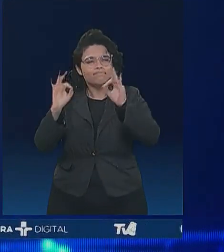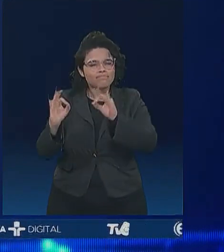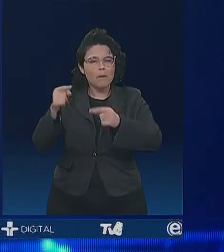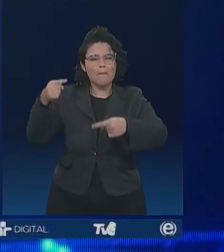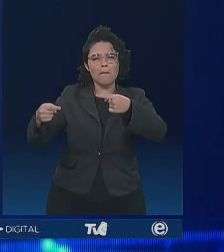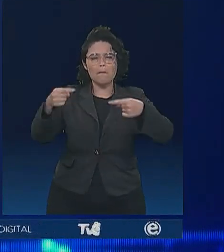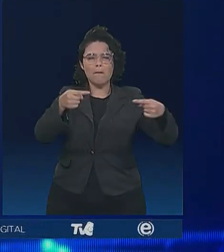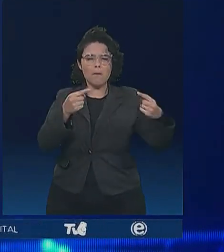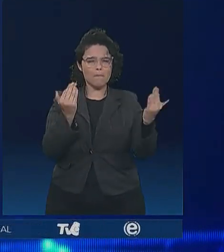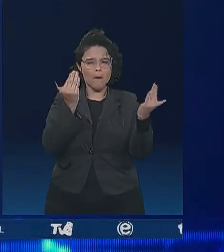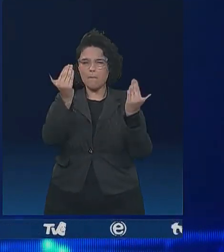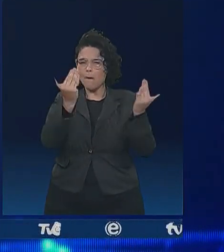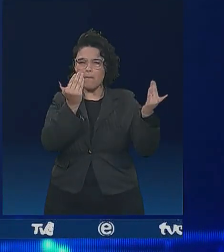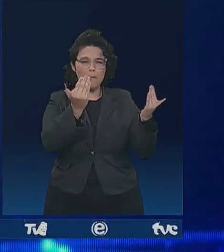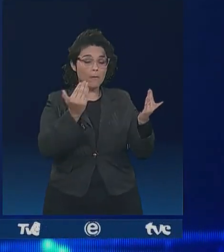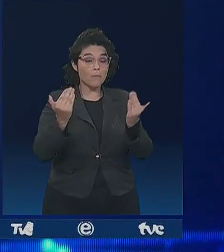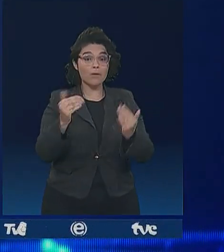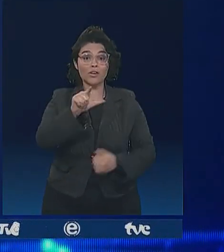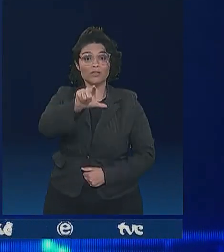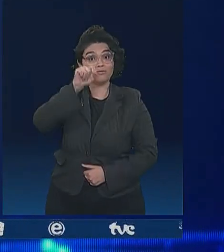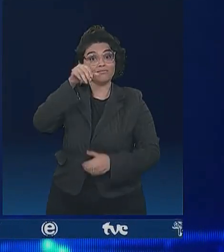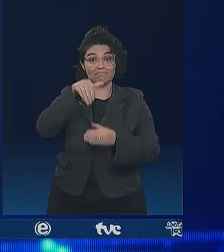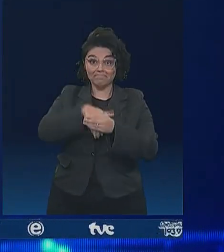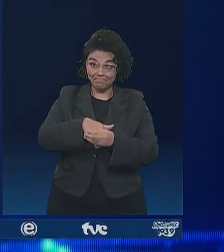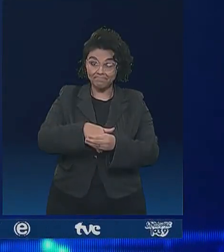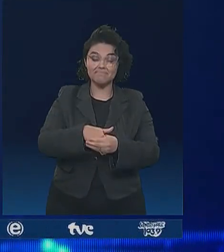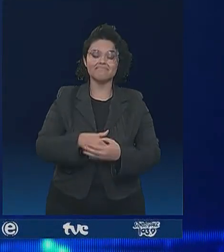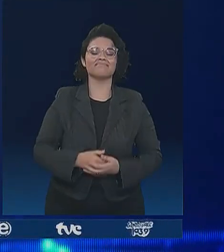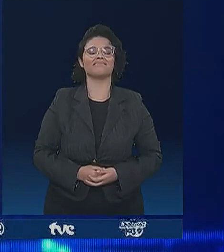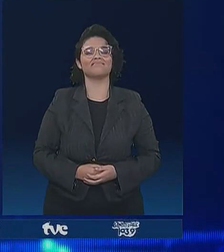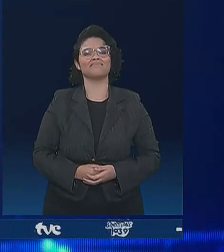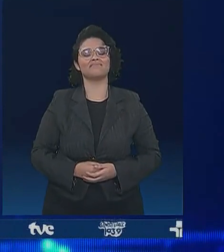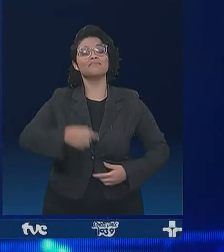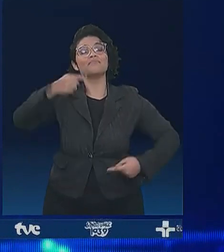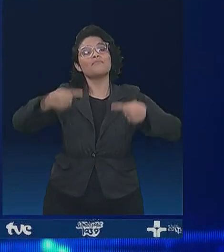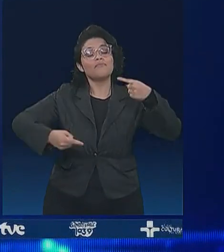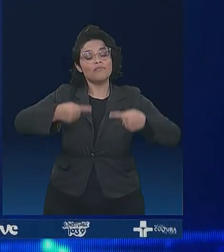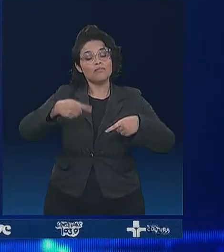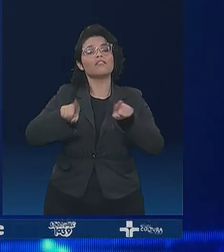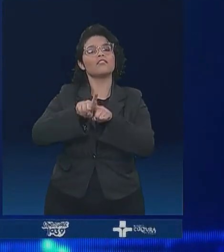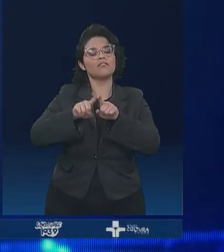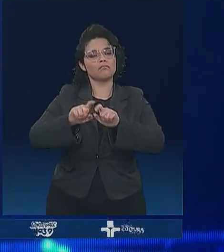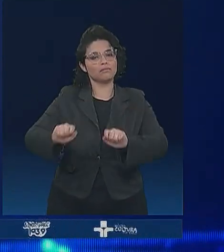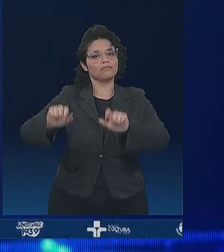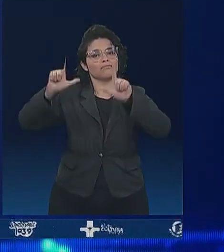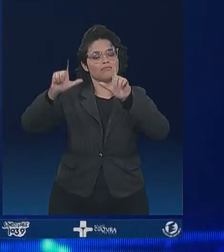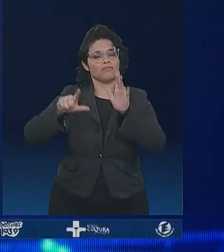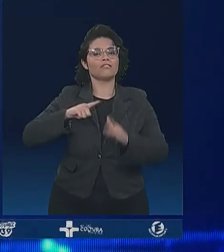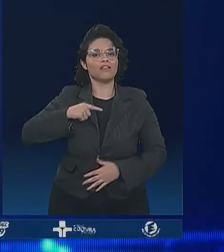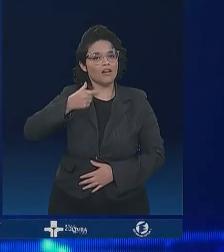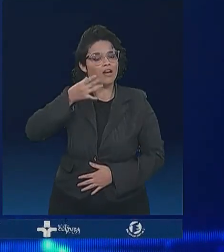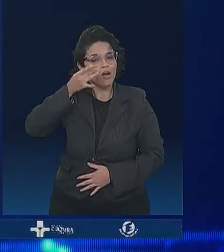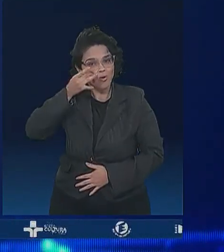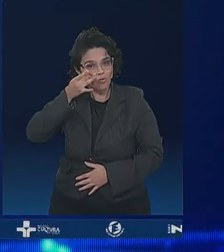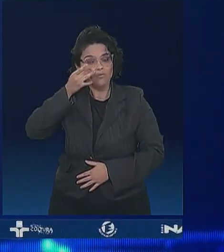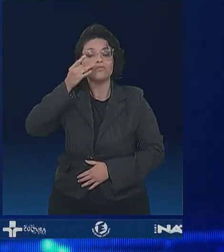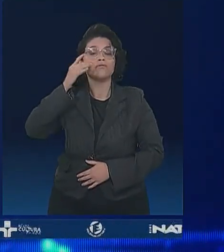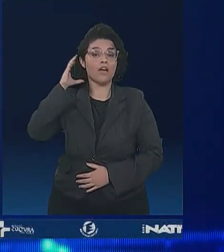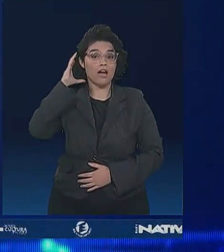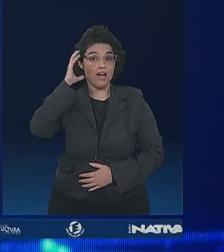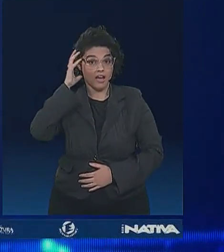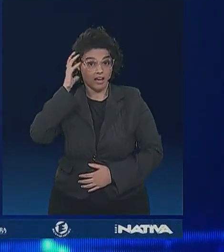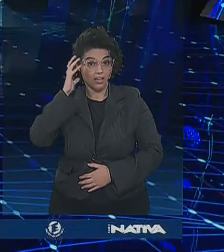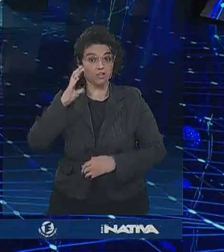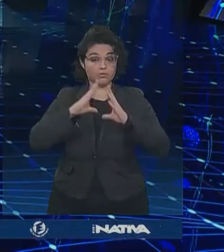comparar os concorrentes ao Palácio do Planalto. O debate também é transmitido ao vivo pelas rádios Bandeirantes,